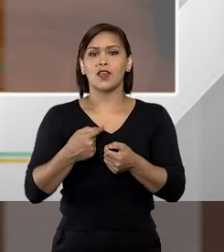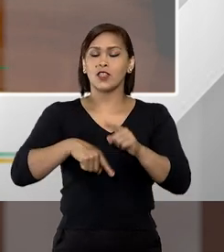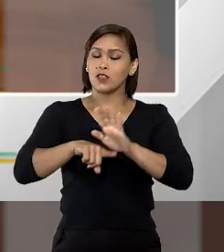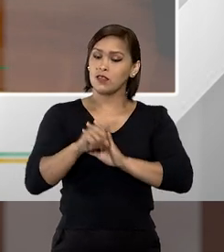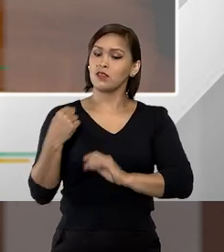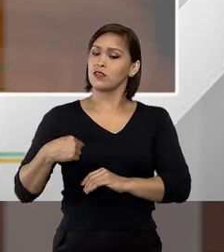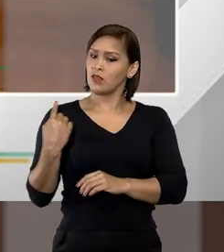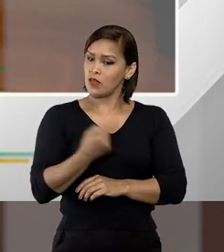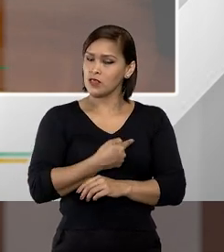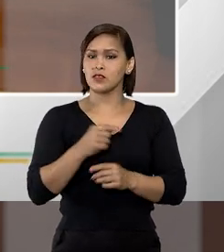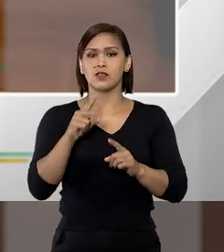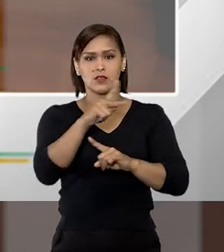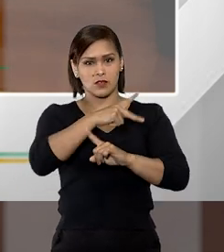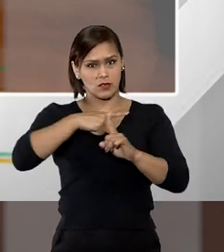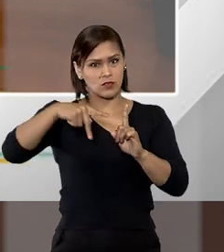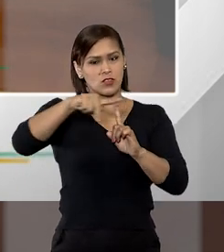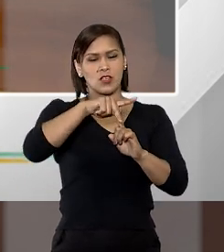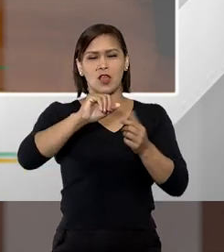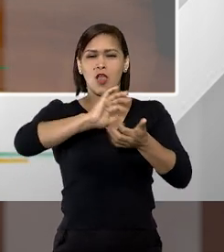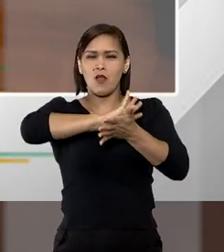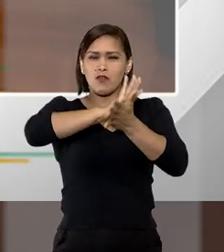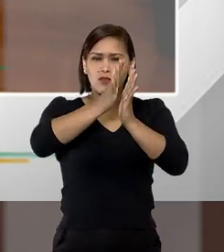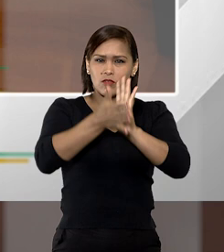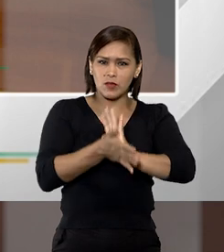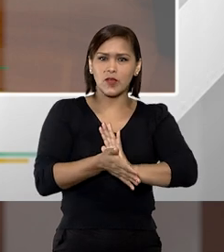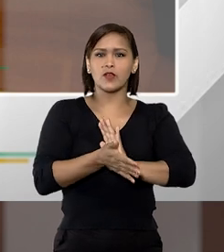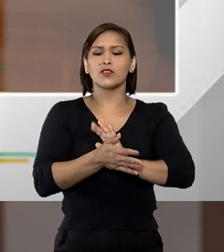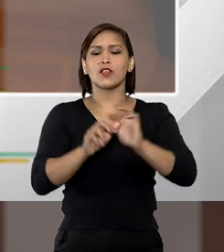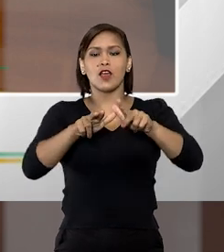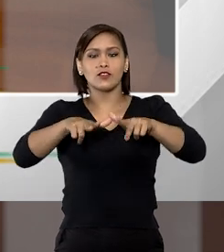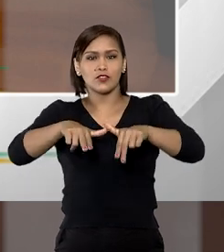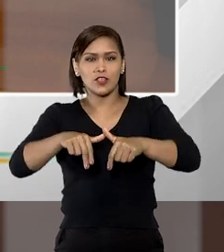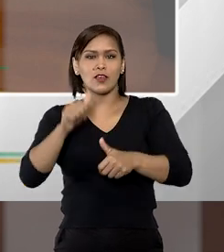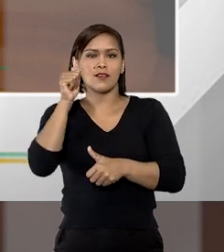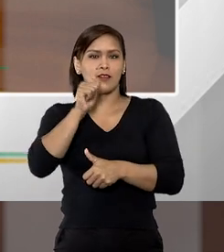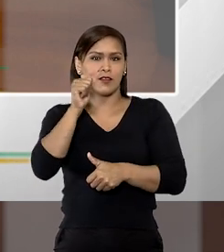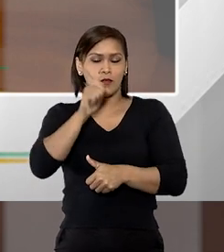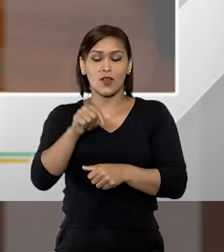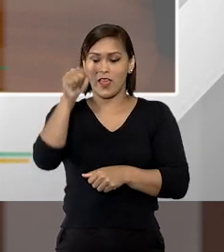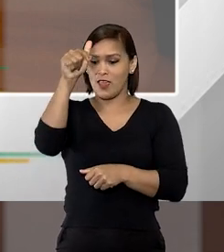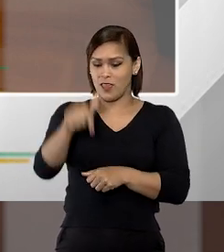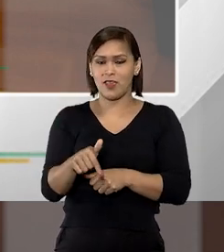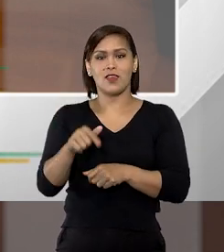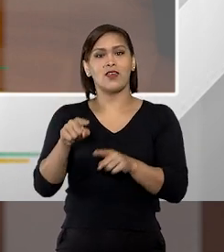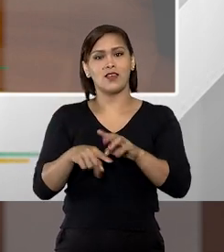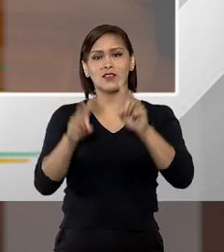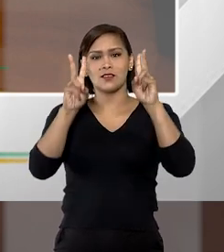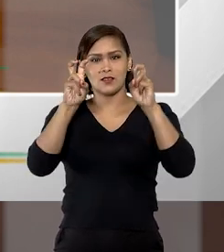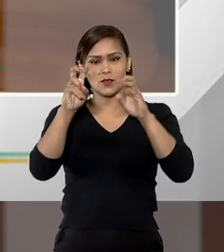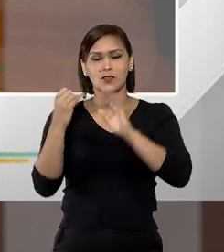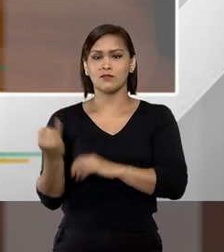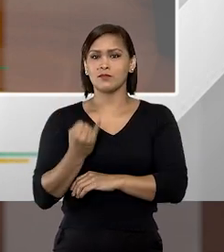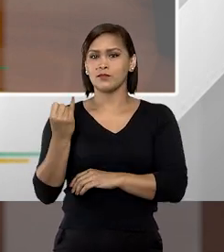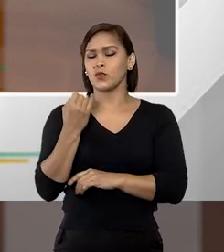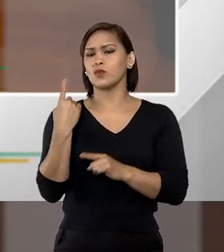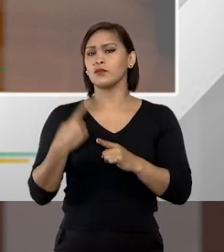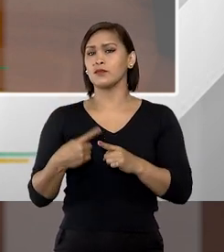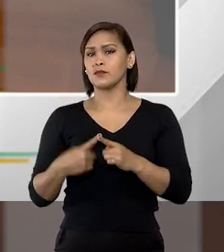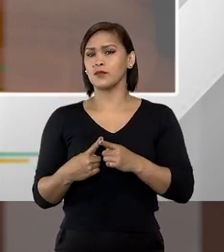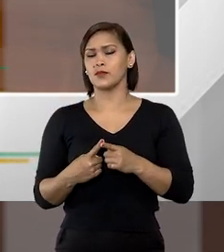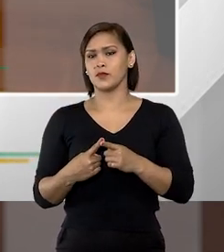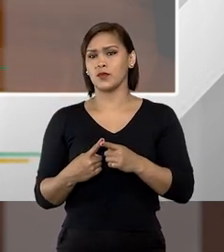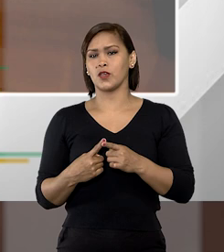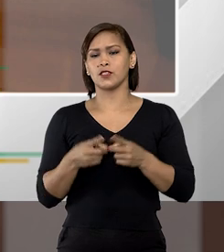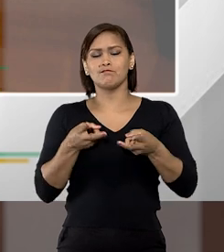nós somos sim uma sociedade muito preconceituosa em relação à questão da mulher e essa é uma observação importante porque